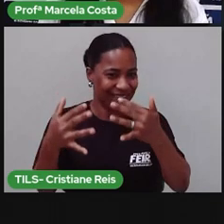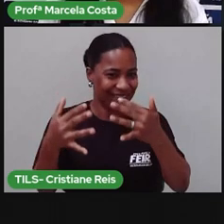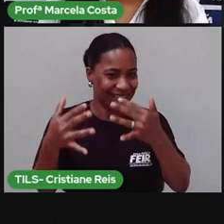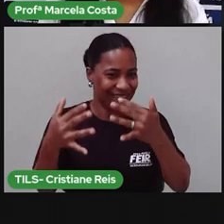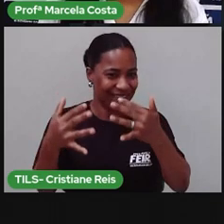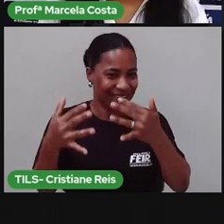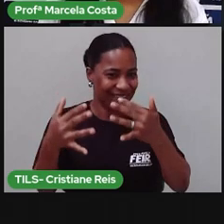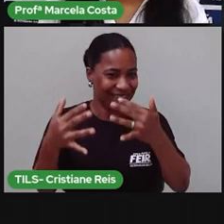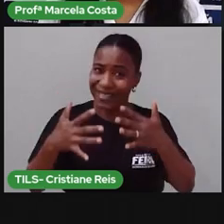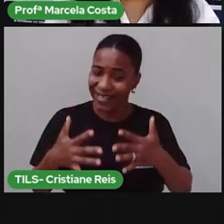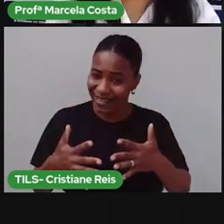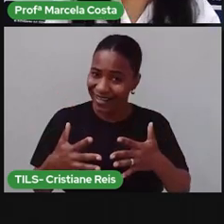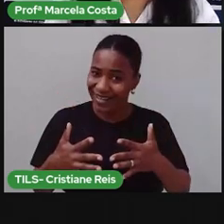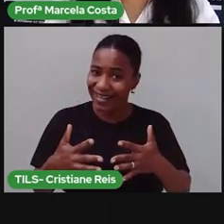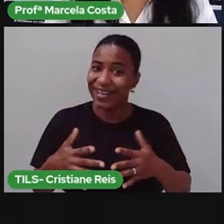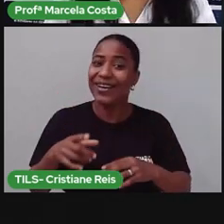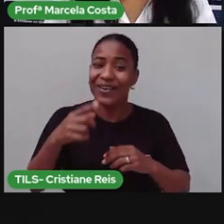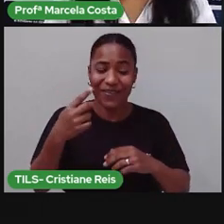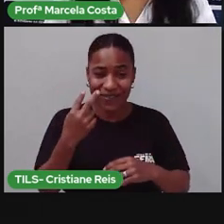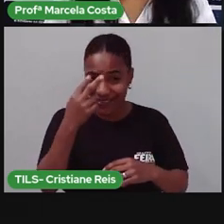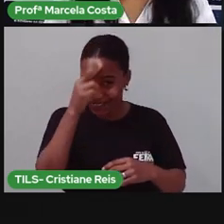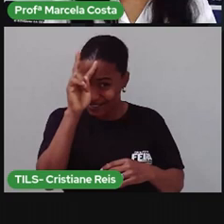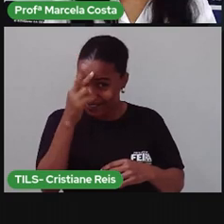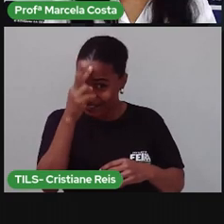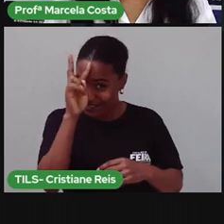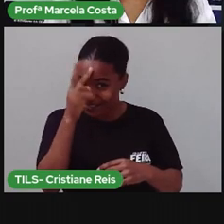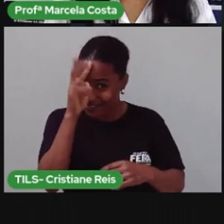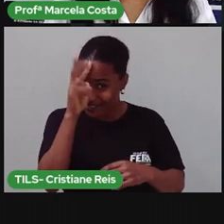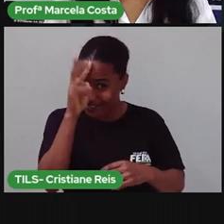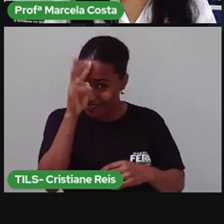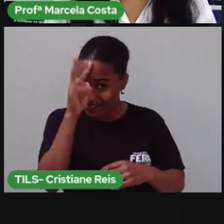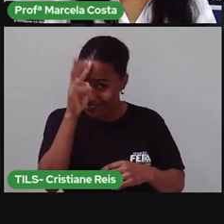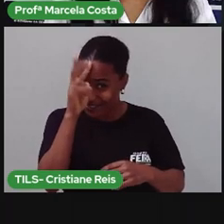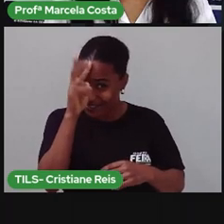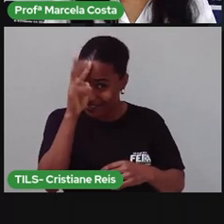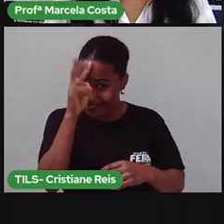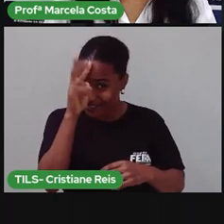contar uma história para você. Uma historinha muito legal.